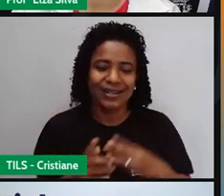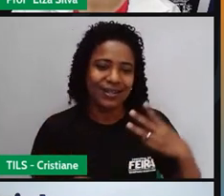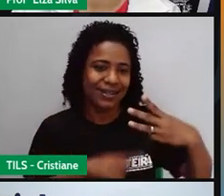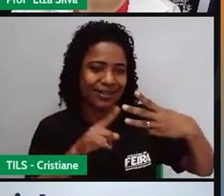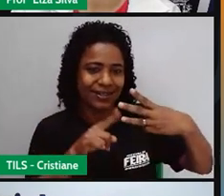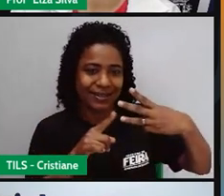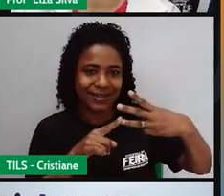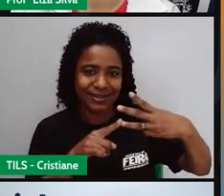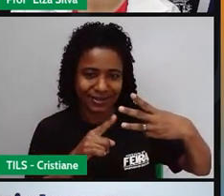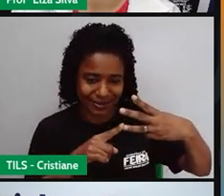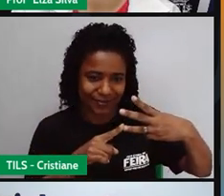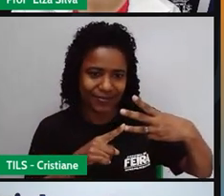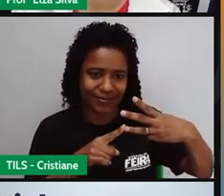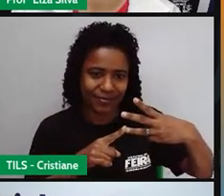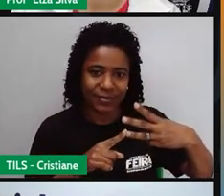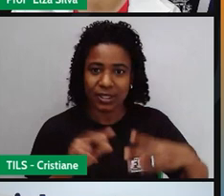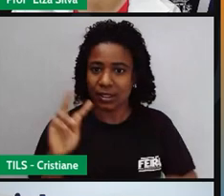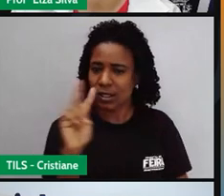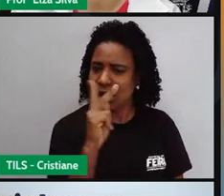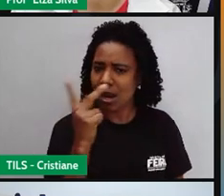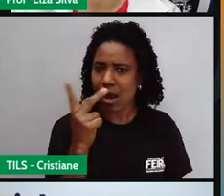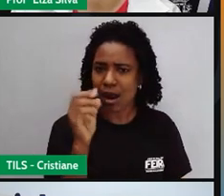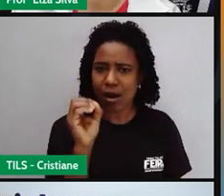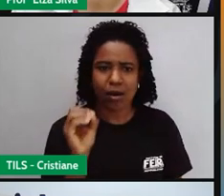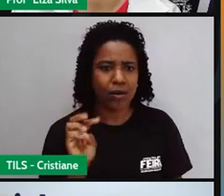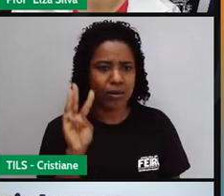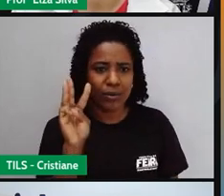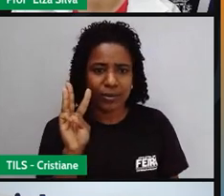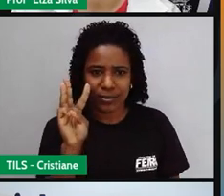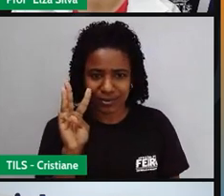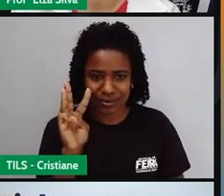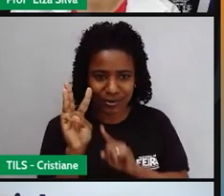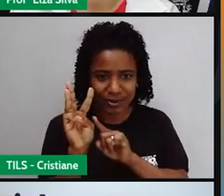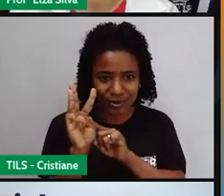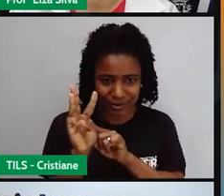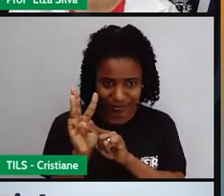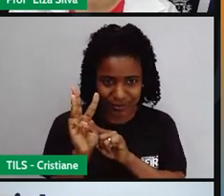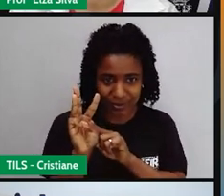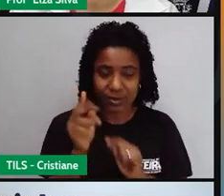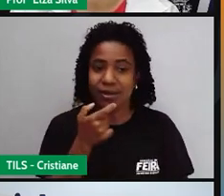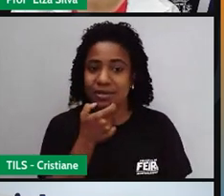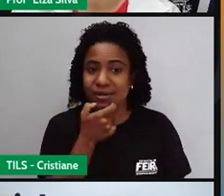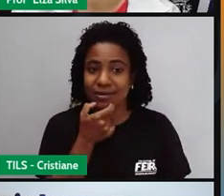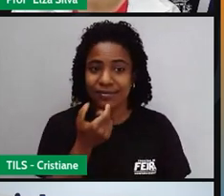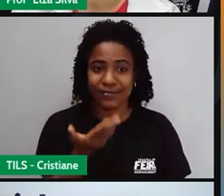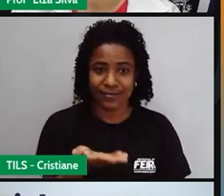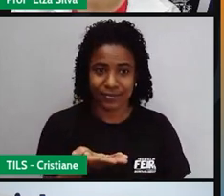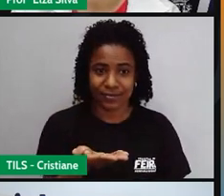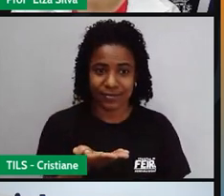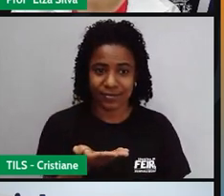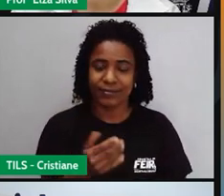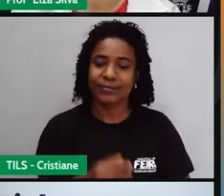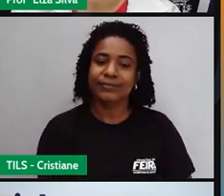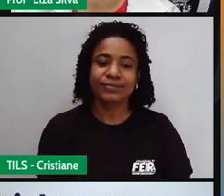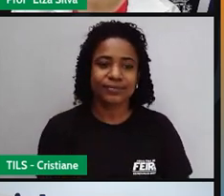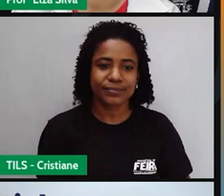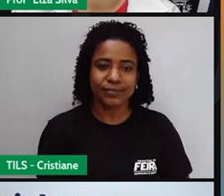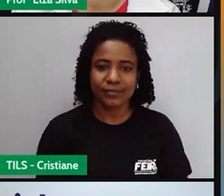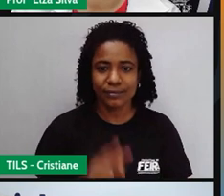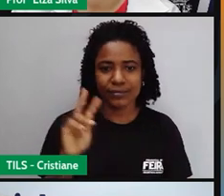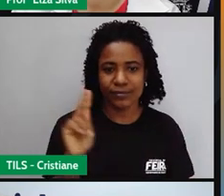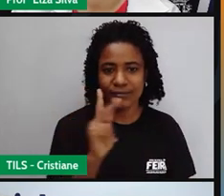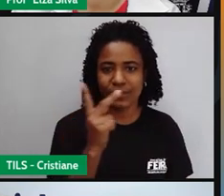is How is Valentine's Day around the world? How, quer dizer